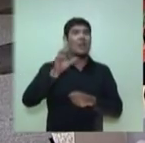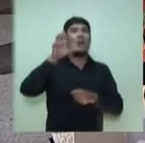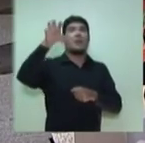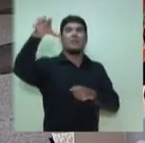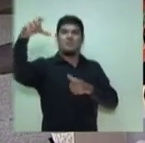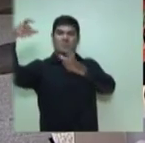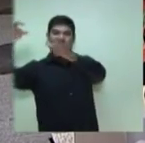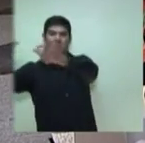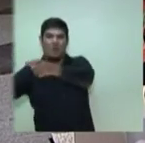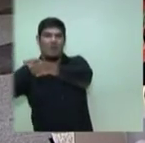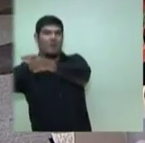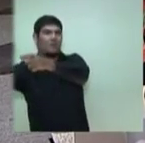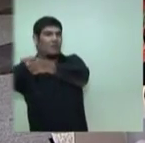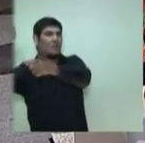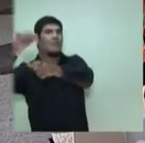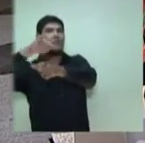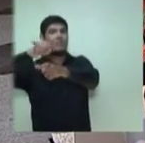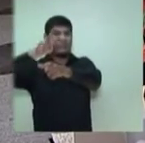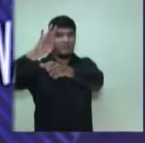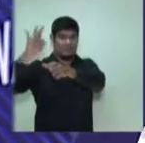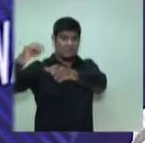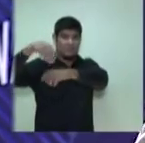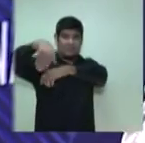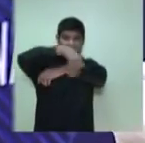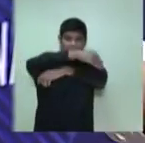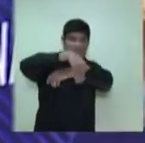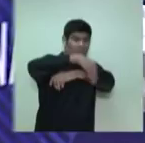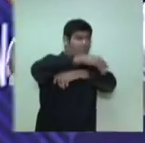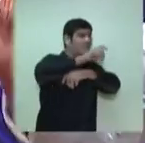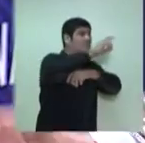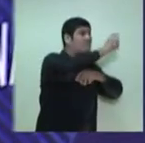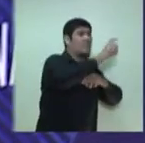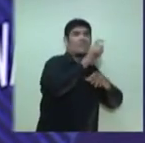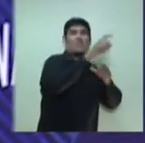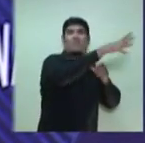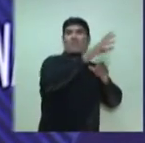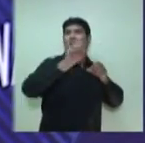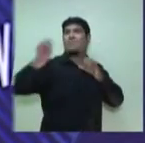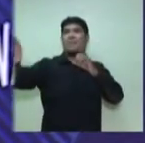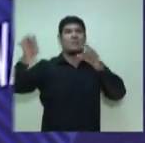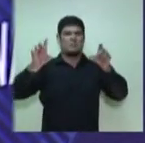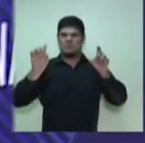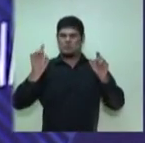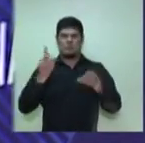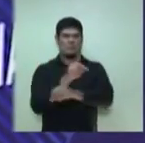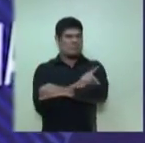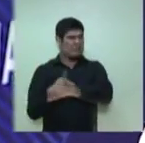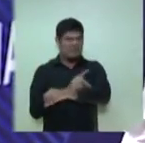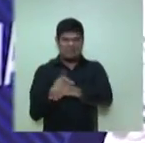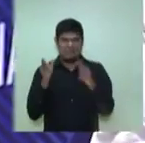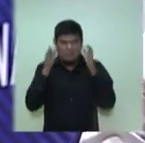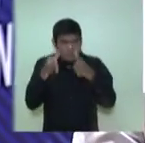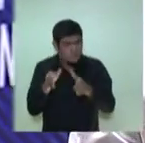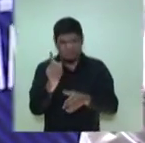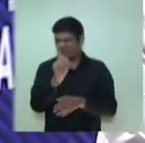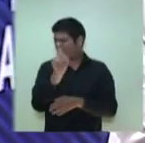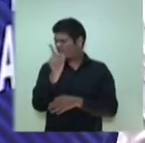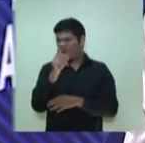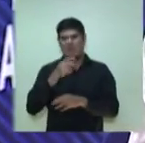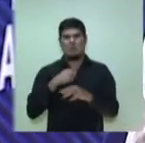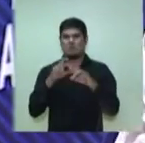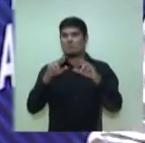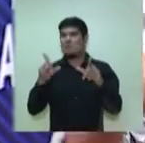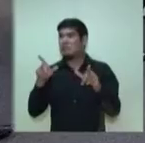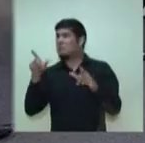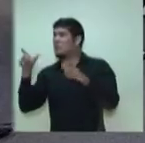temos réveillon que é comentado no Brasil inteiro, no Amarelinho. Nós temos vários réveillons espalhados pela cidade, não é apenas Ponta Negra, não. Eu não faço essa diferença